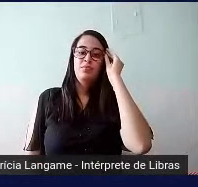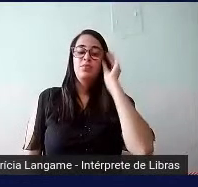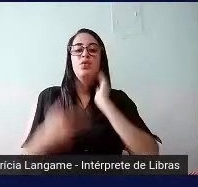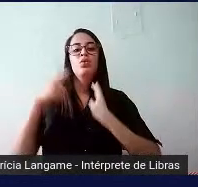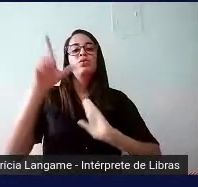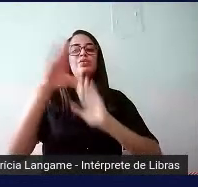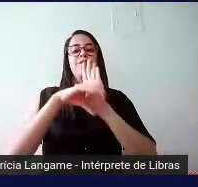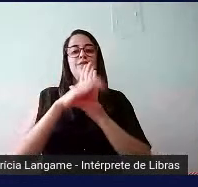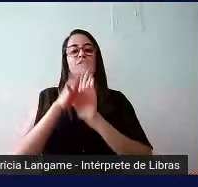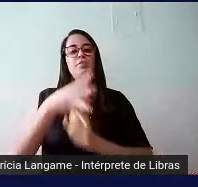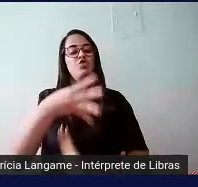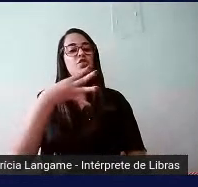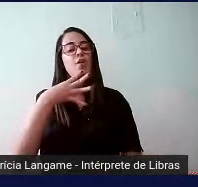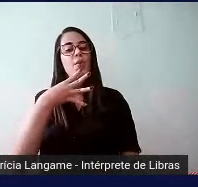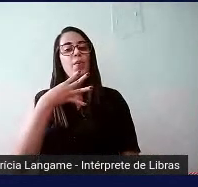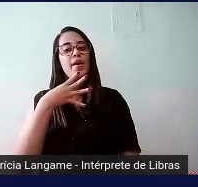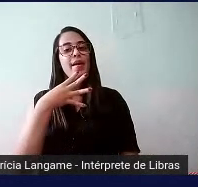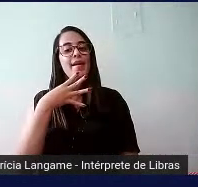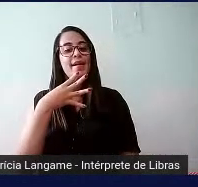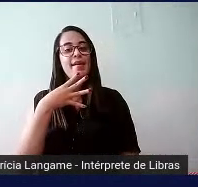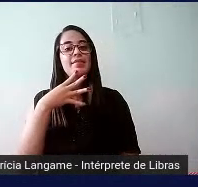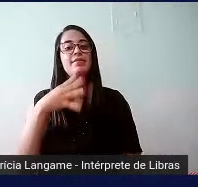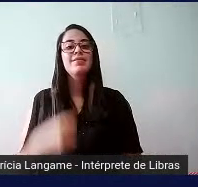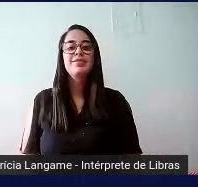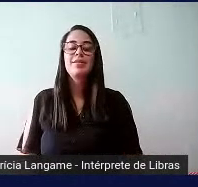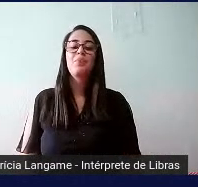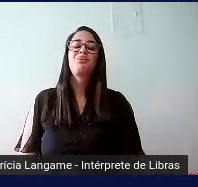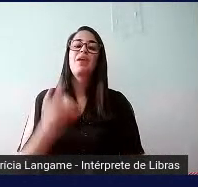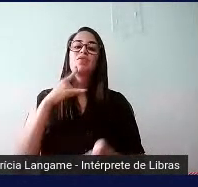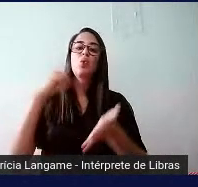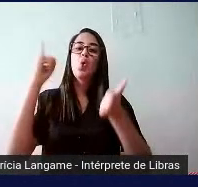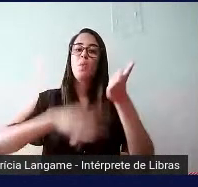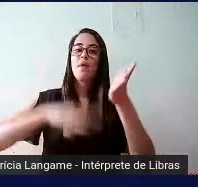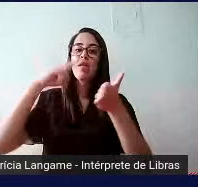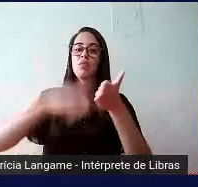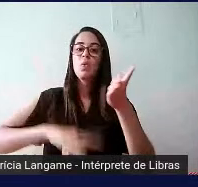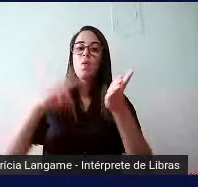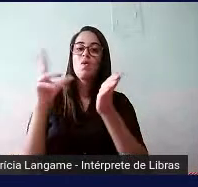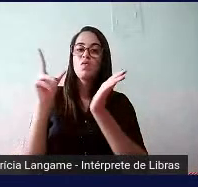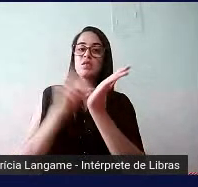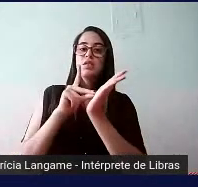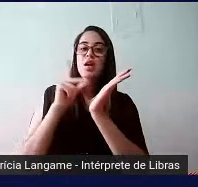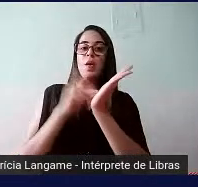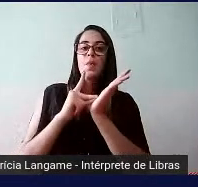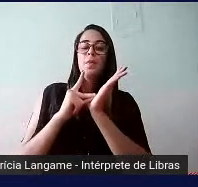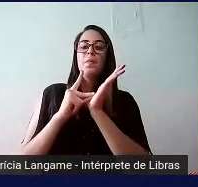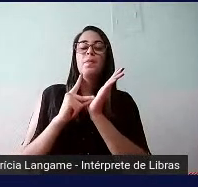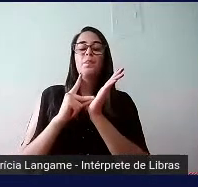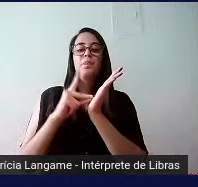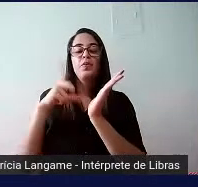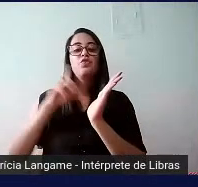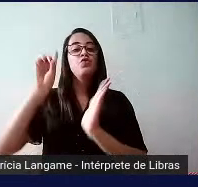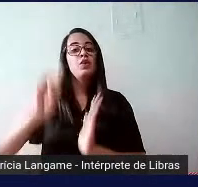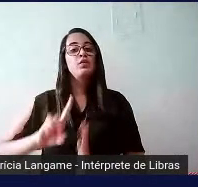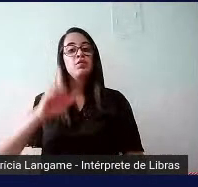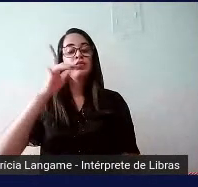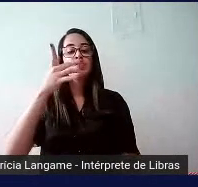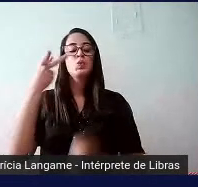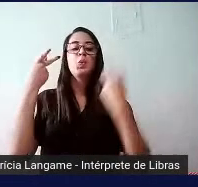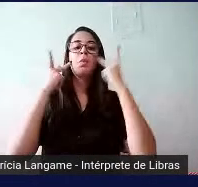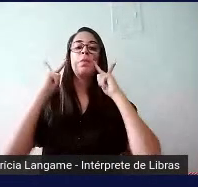já conhecem, que é uma definição dada num documento oficial, né, da Secretaria de Direitos Especiales e Direitos Humanos,